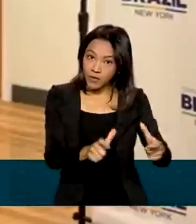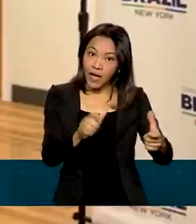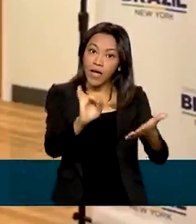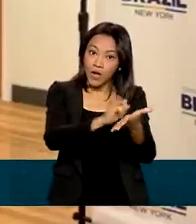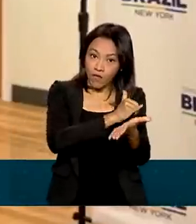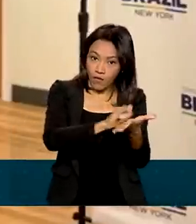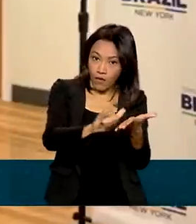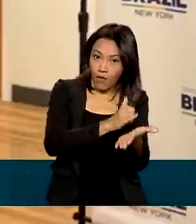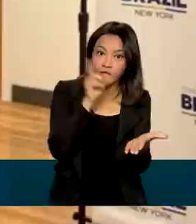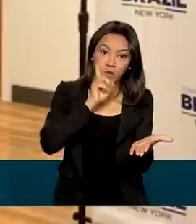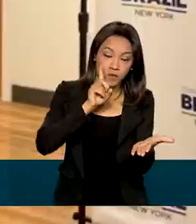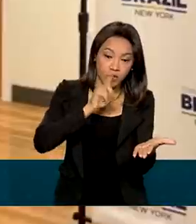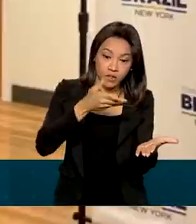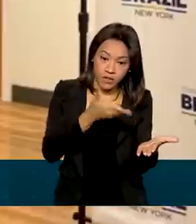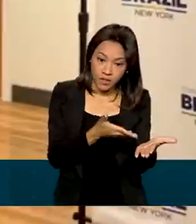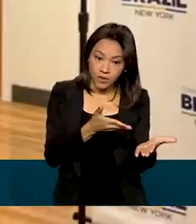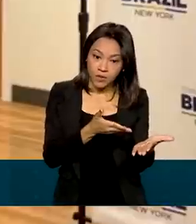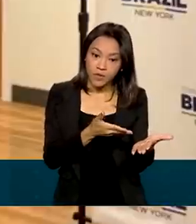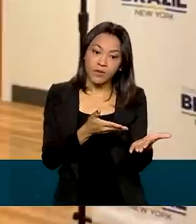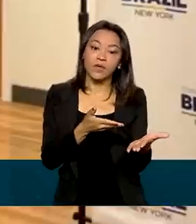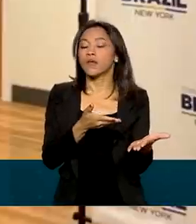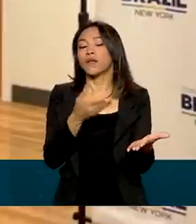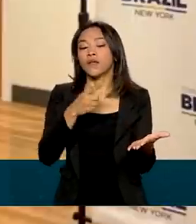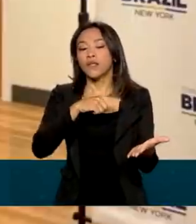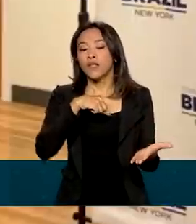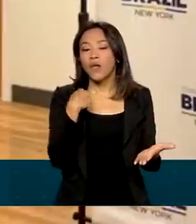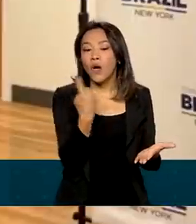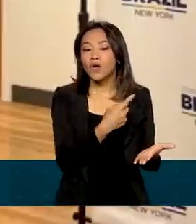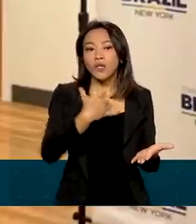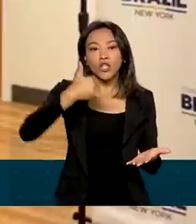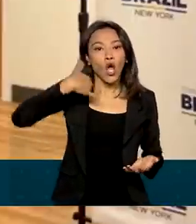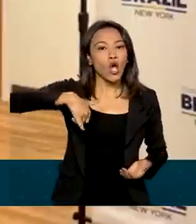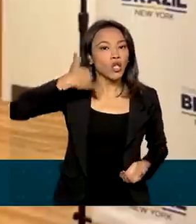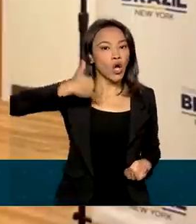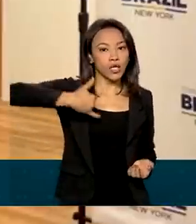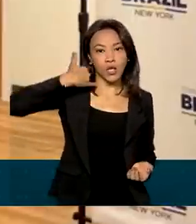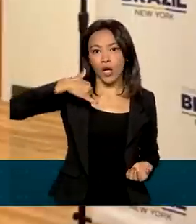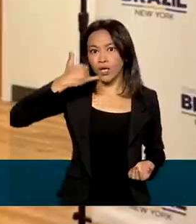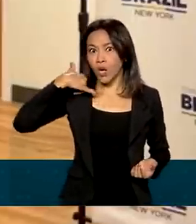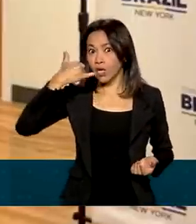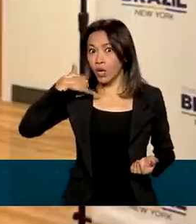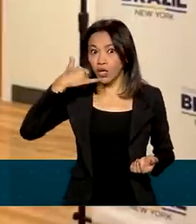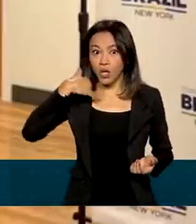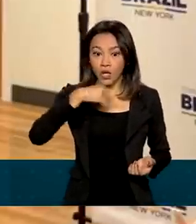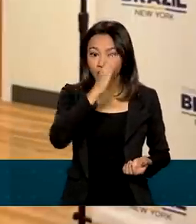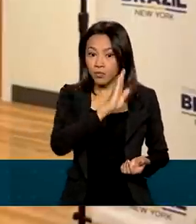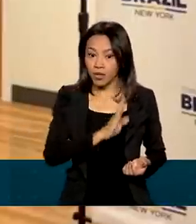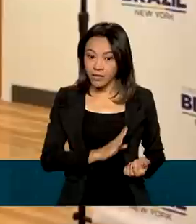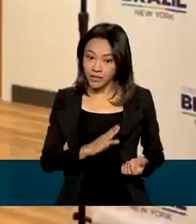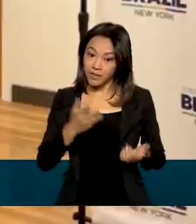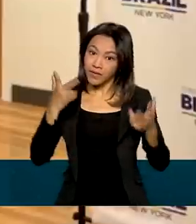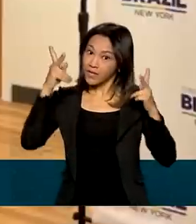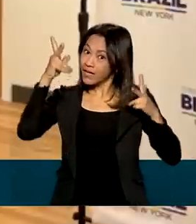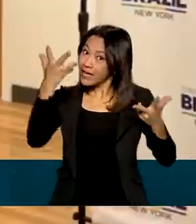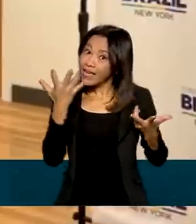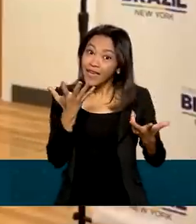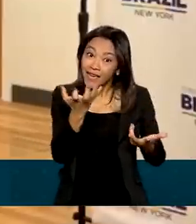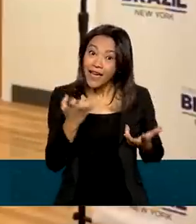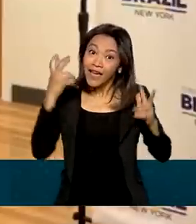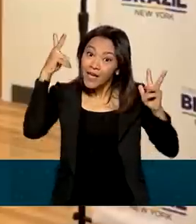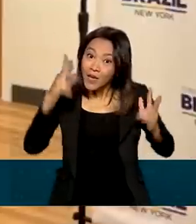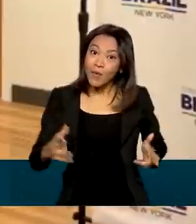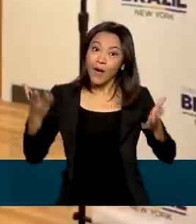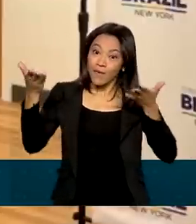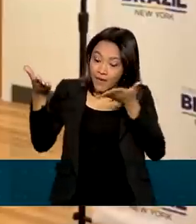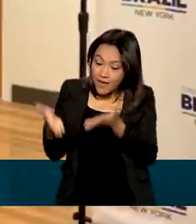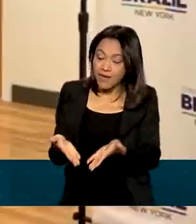Nova Iorque. Mas, olha, vocês não têm ideia como o nosso telefone toca. Todos os consulados no Brasil, que é um espaço igual a esse, e a